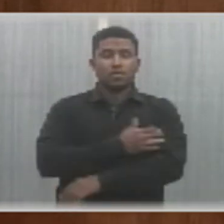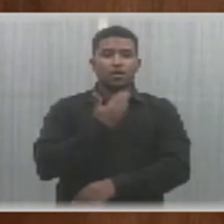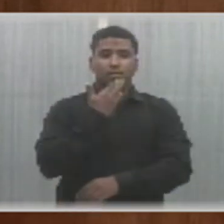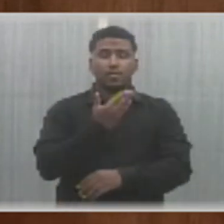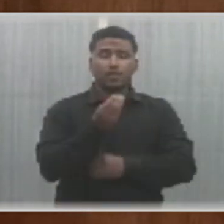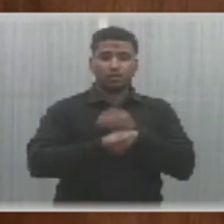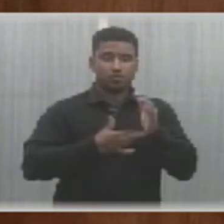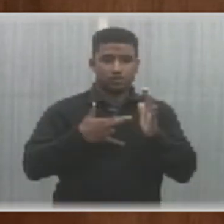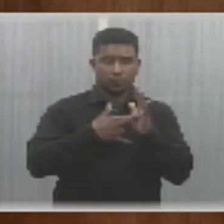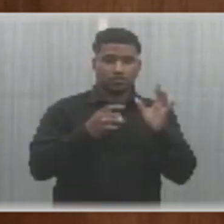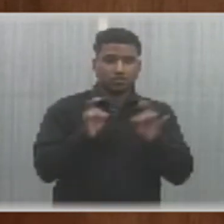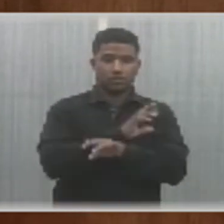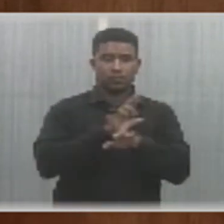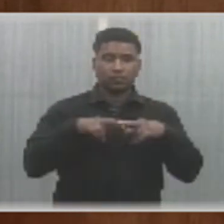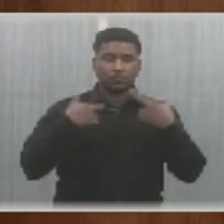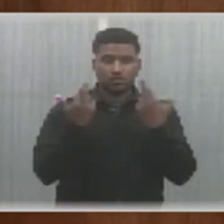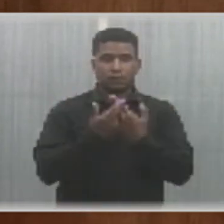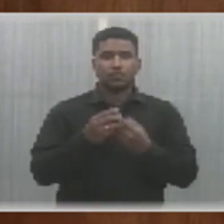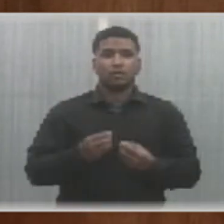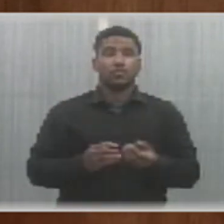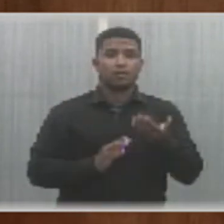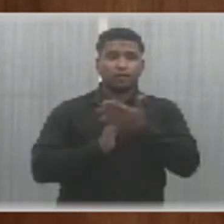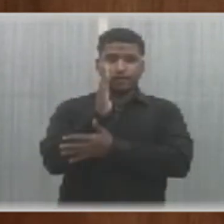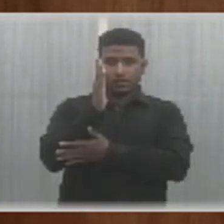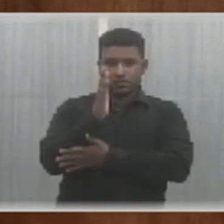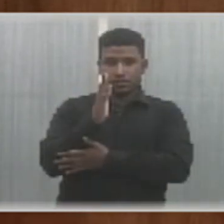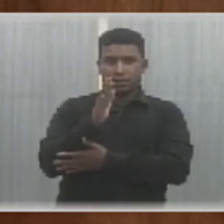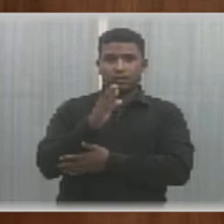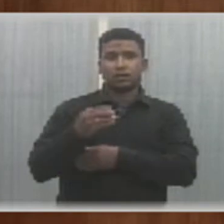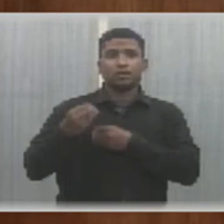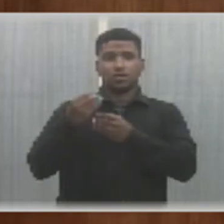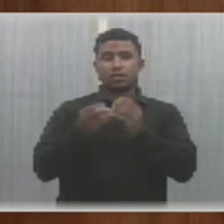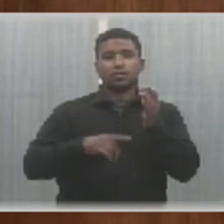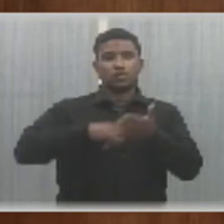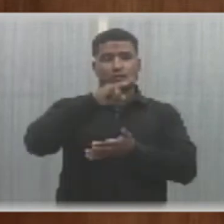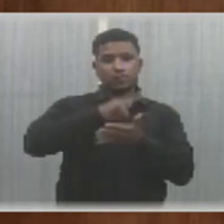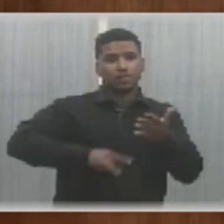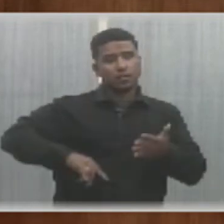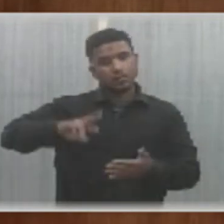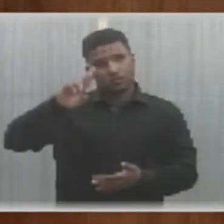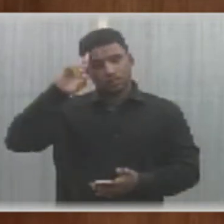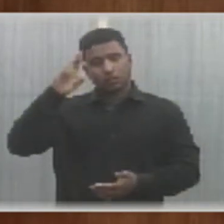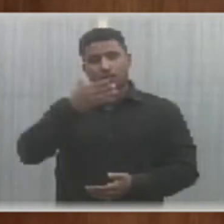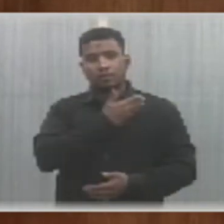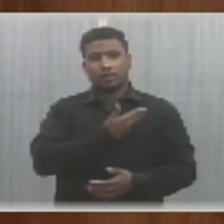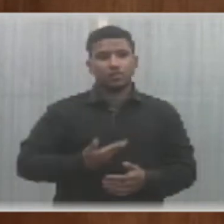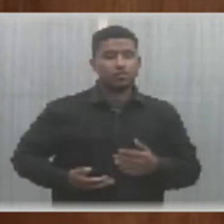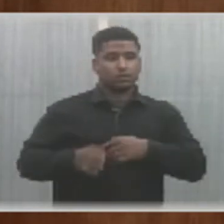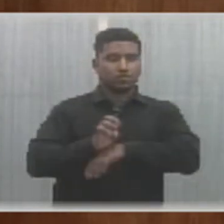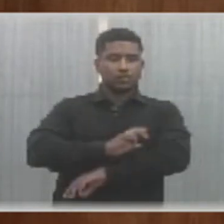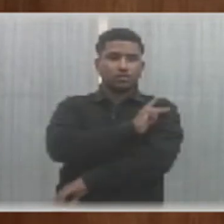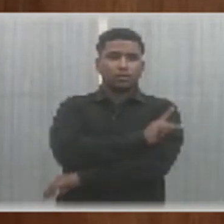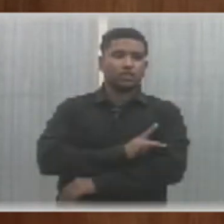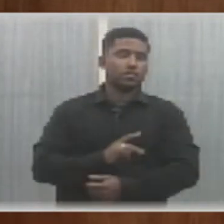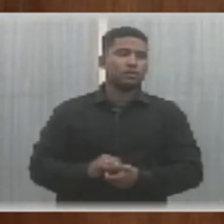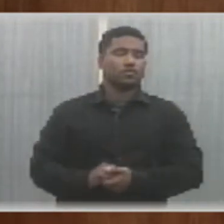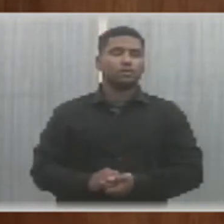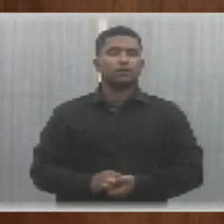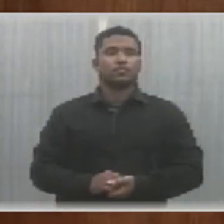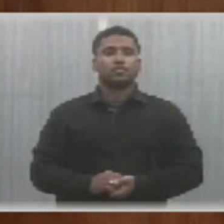forma regimental, requerer, depois de ouvir do plenário, com aprovação deste, seja encaminhada expediente. A excelentíssima senhora governadora do estado do Piauí,